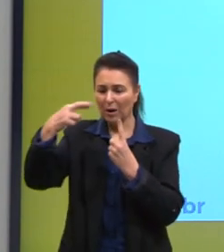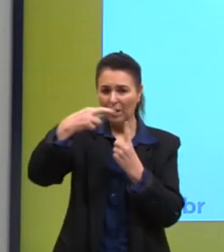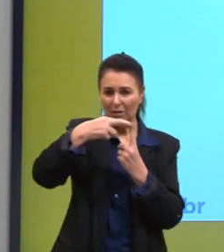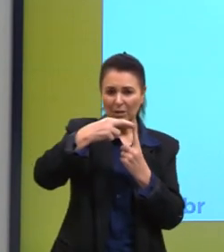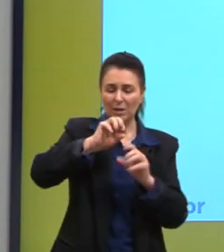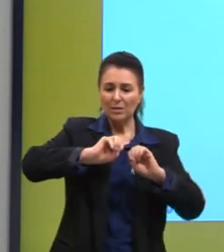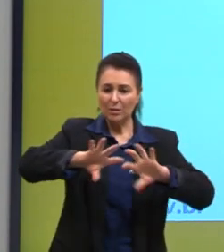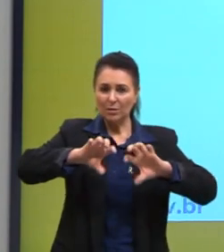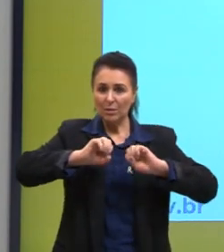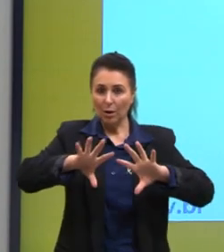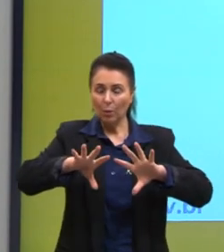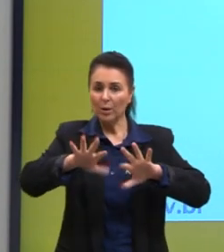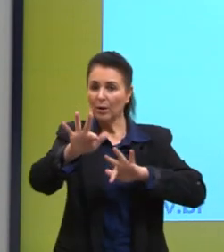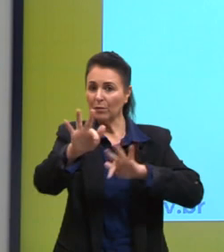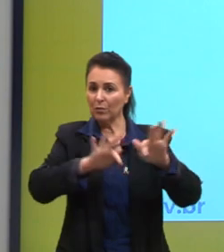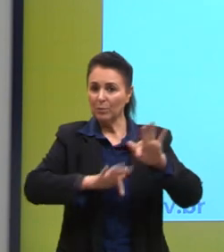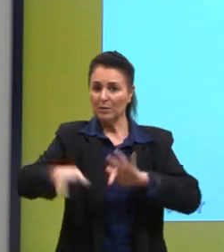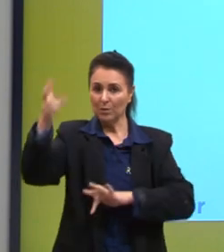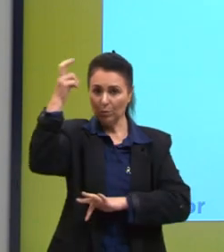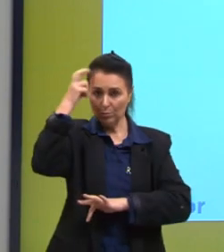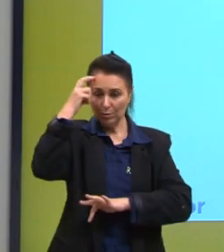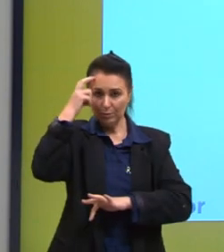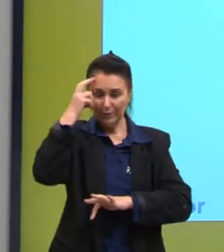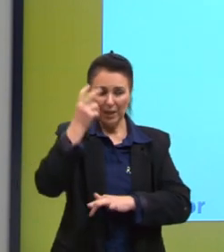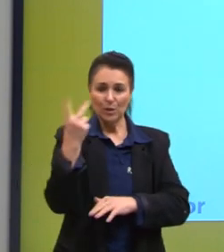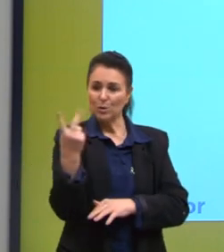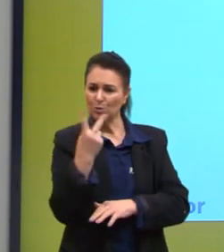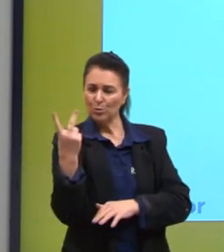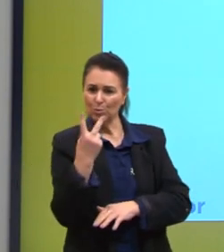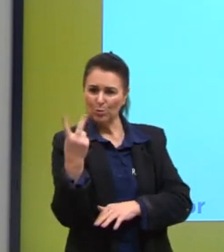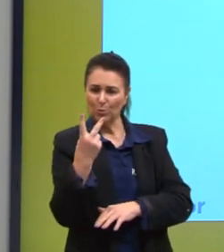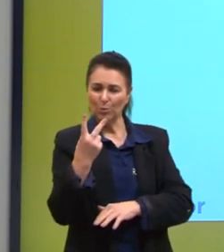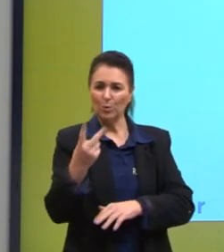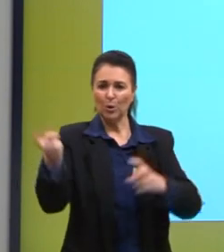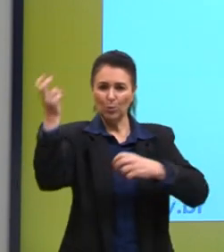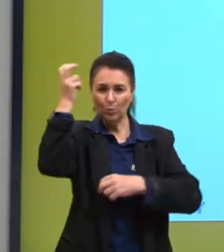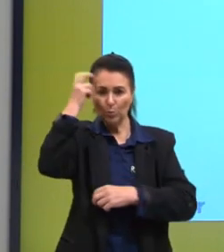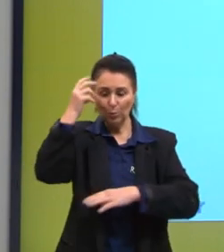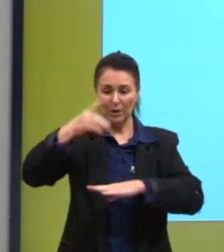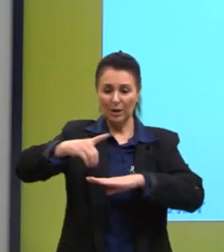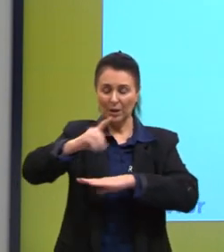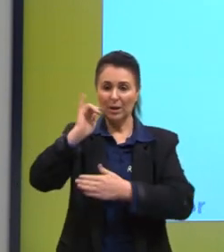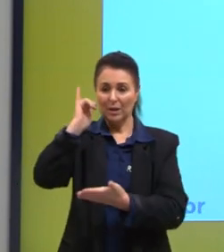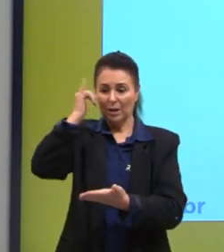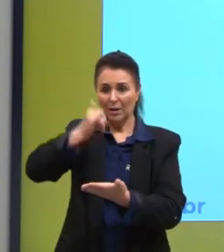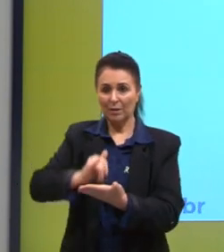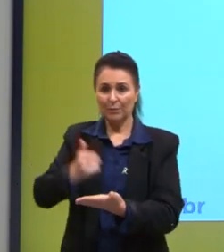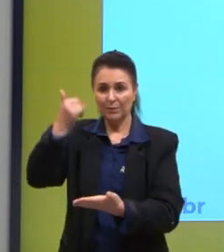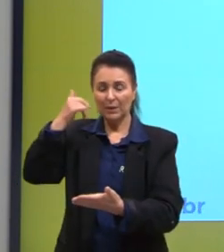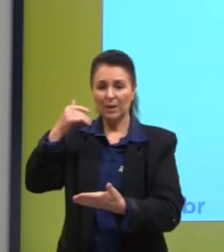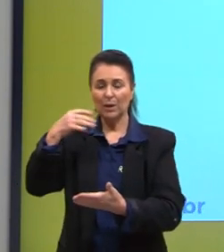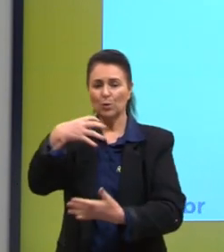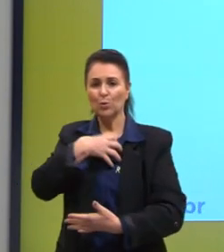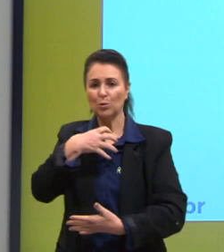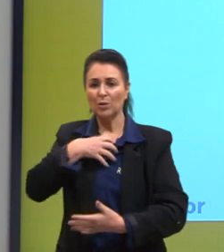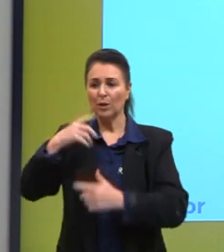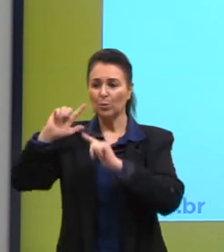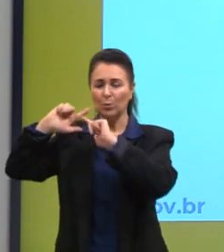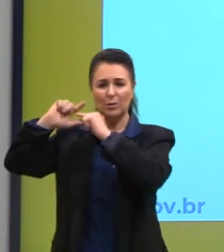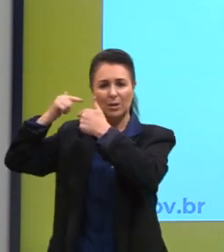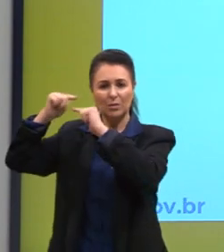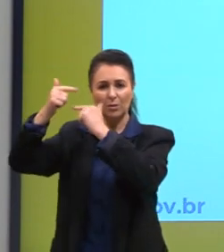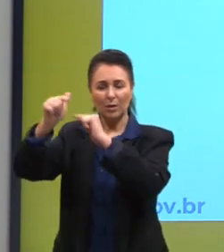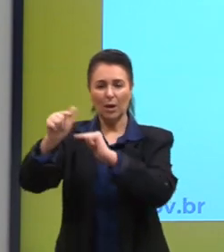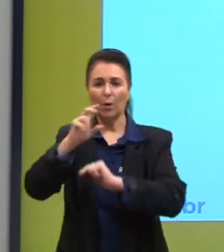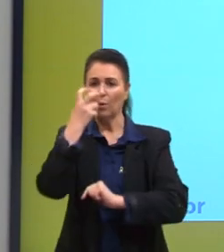e de formação cultural. Essa simultaneidade de cultura e informação eletrônica com as formas tradicionais e orais é um